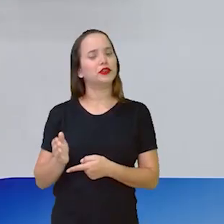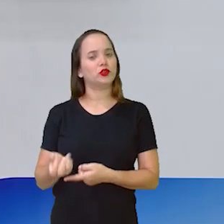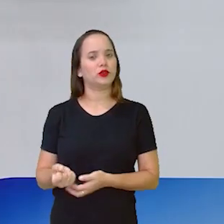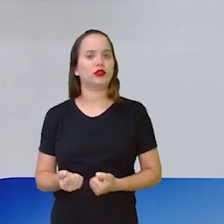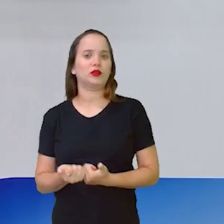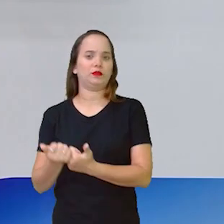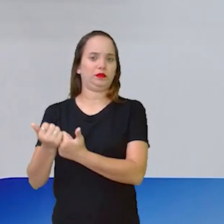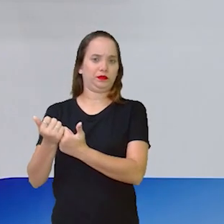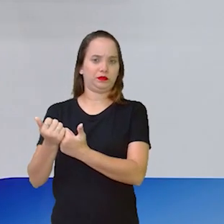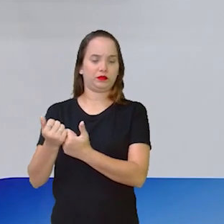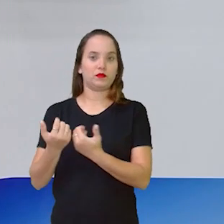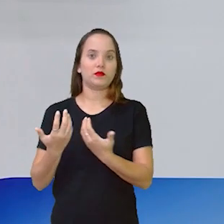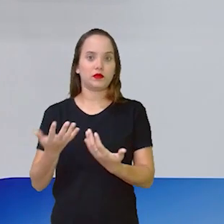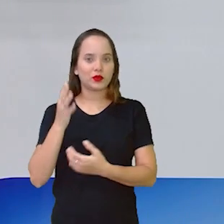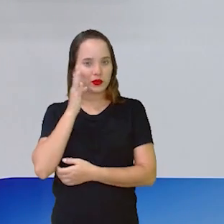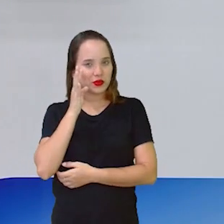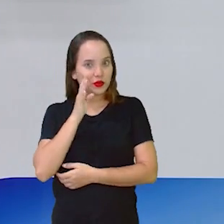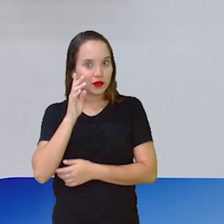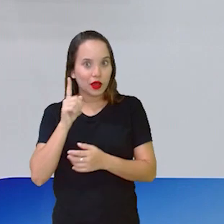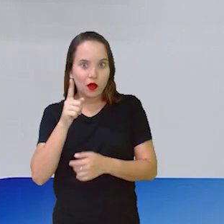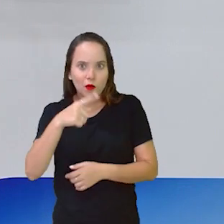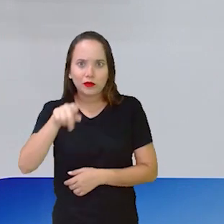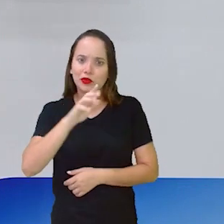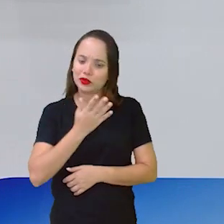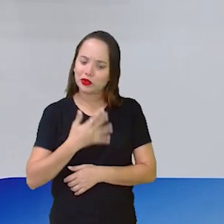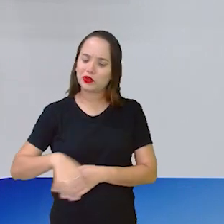legal é as crianças construírem.